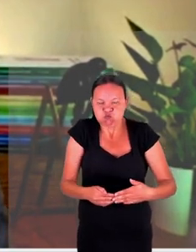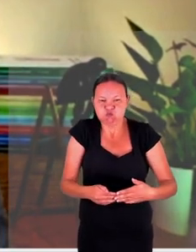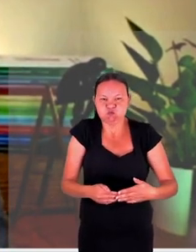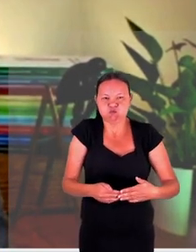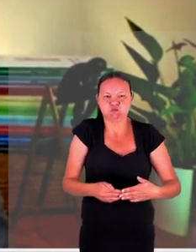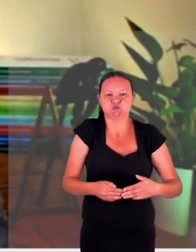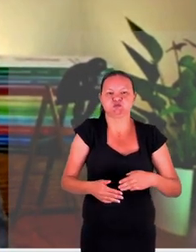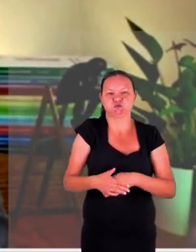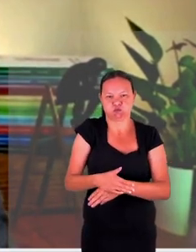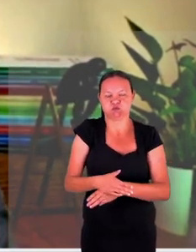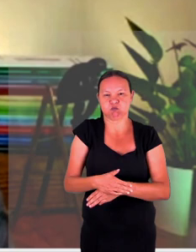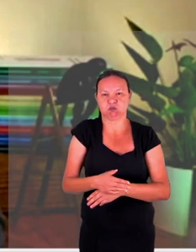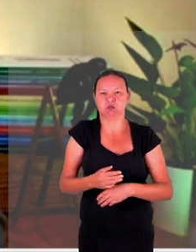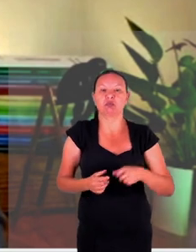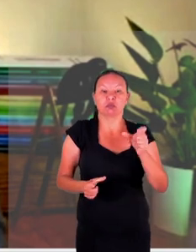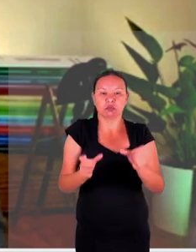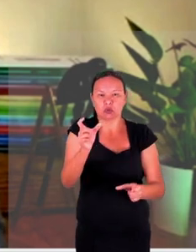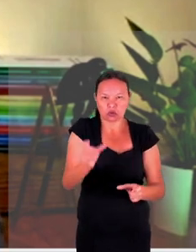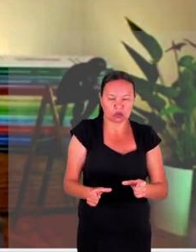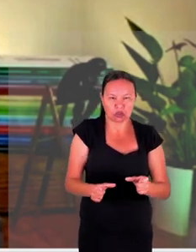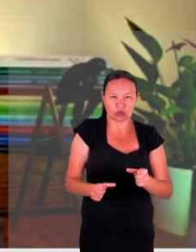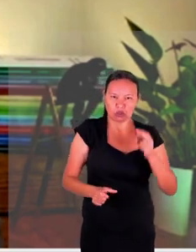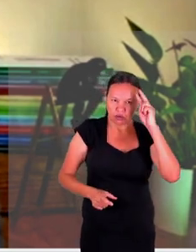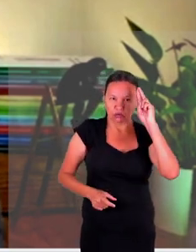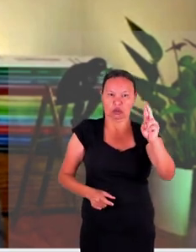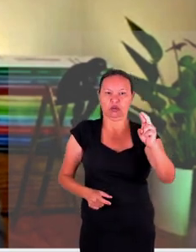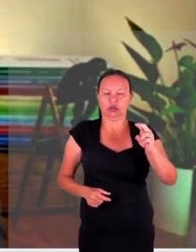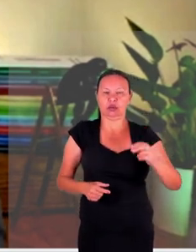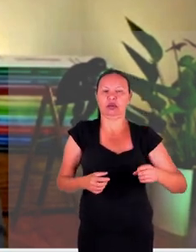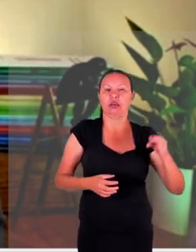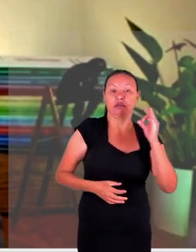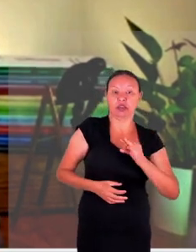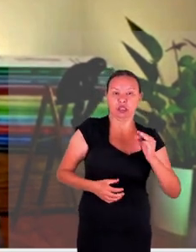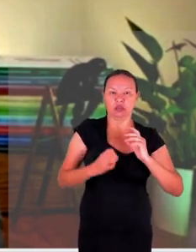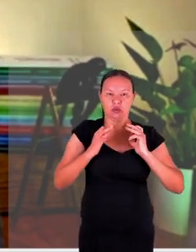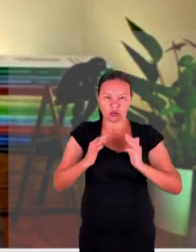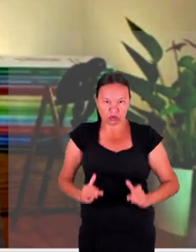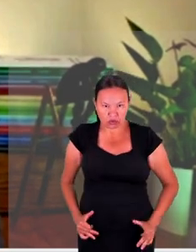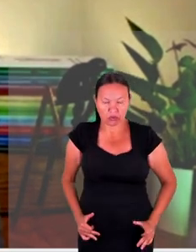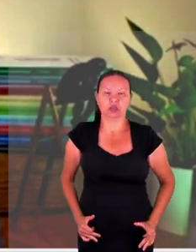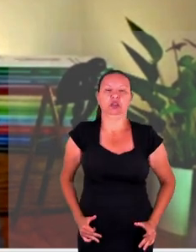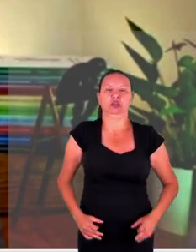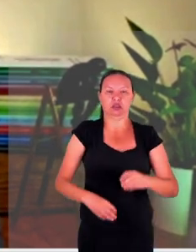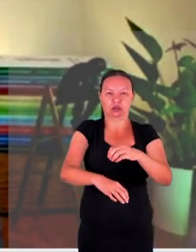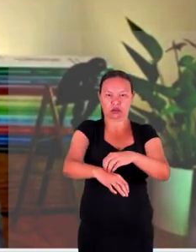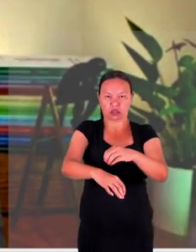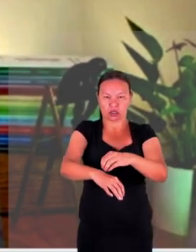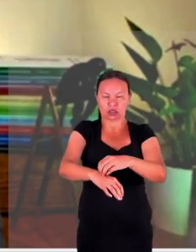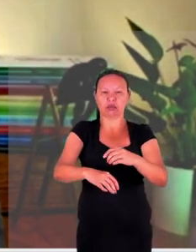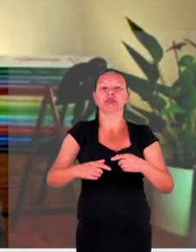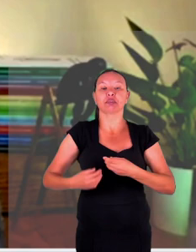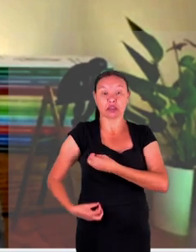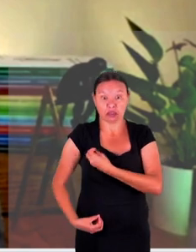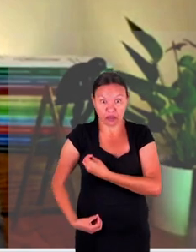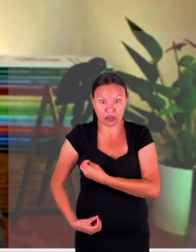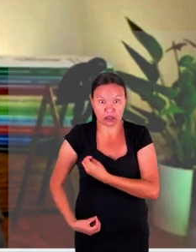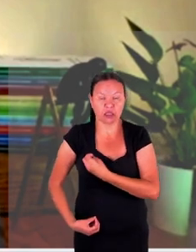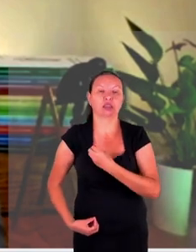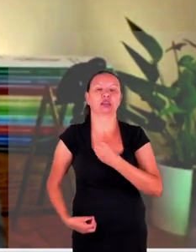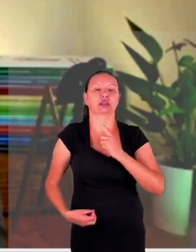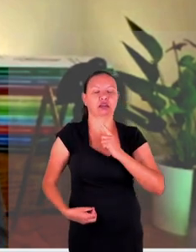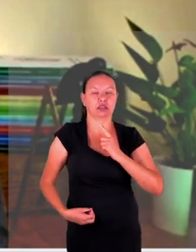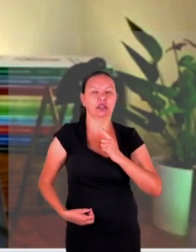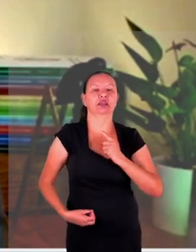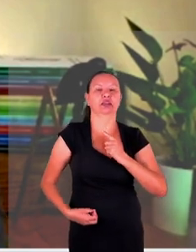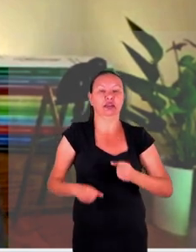ser como eles são responsáveis pela administração da vida humana sobre o território em que eles estão eles têm que atender as